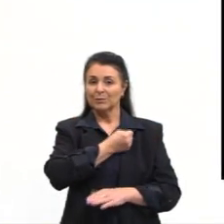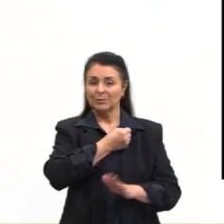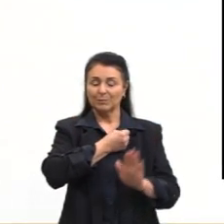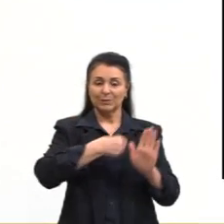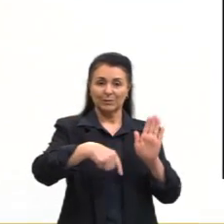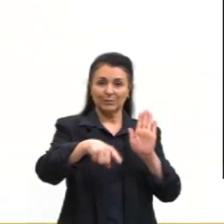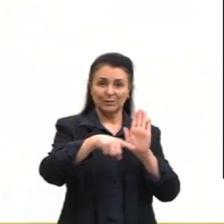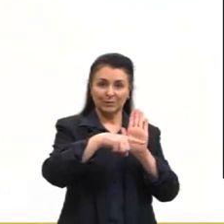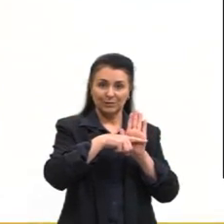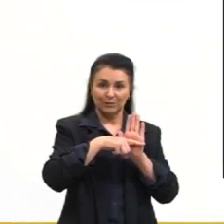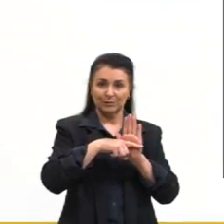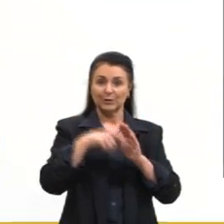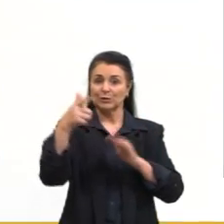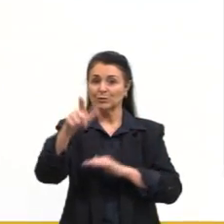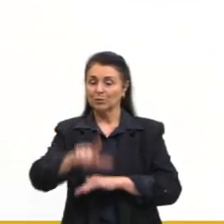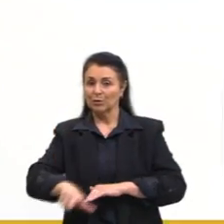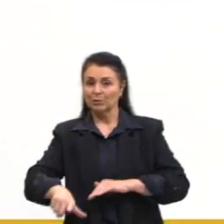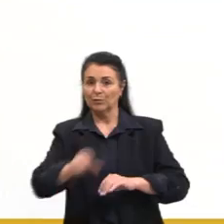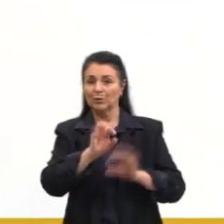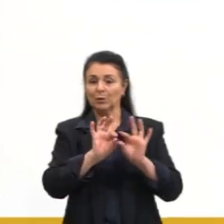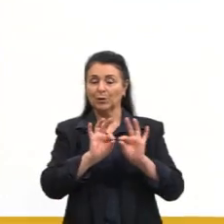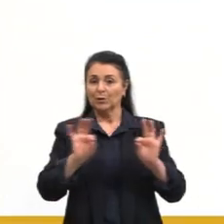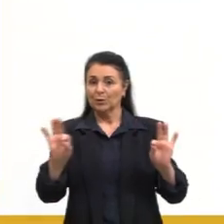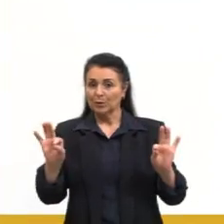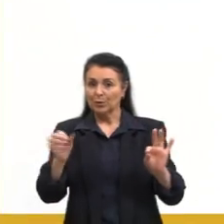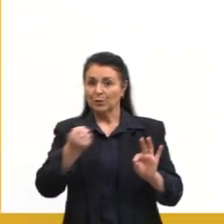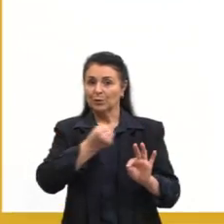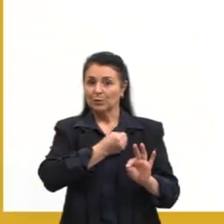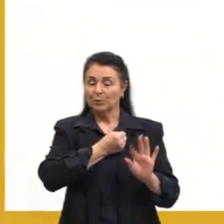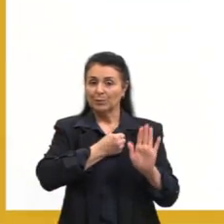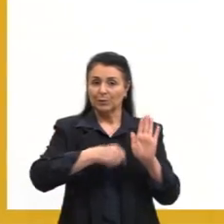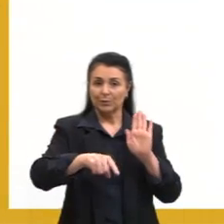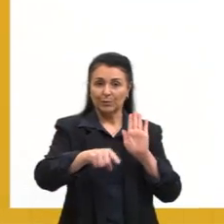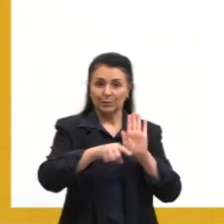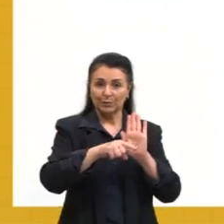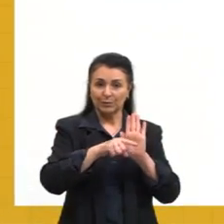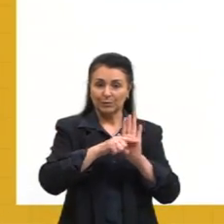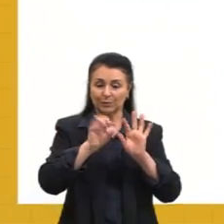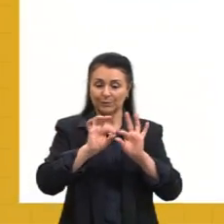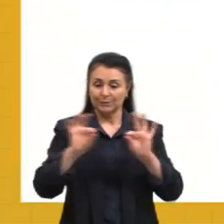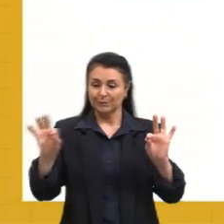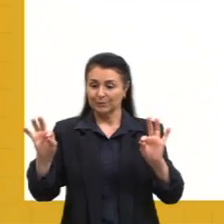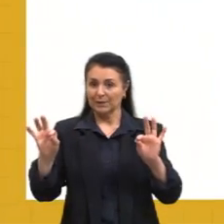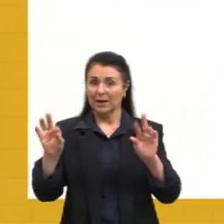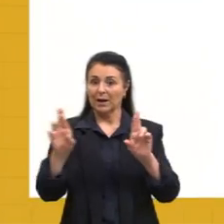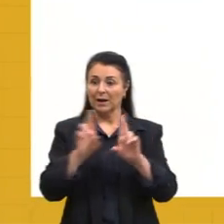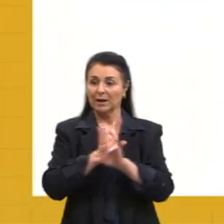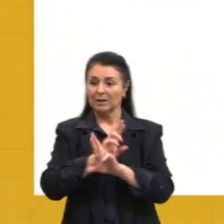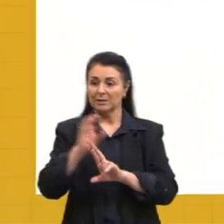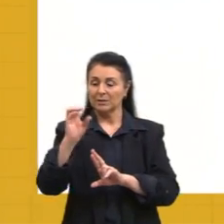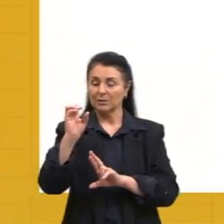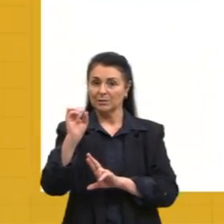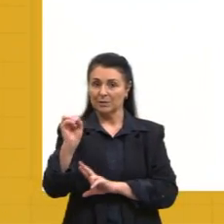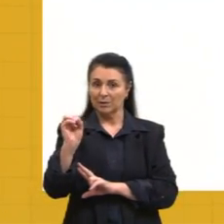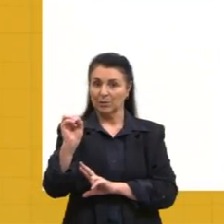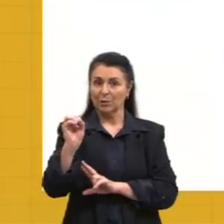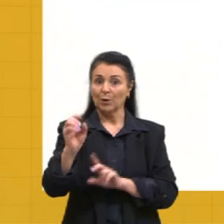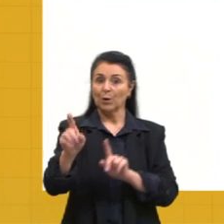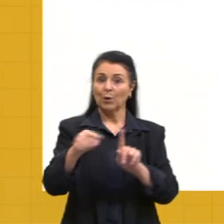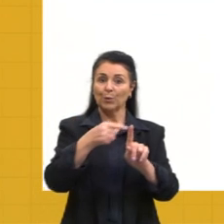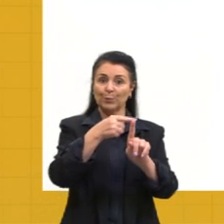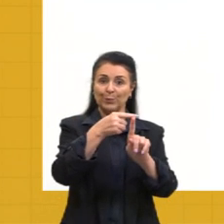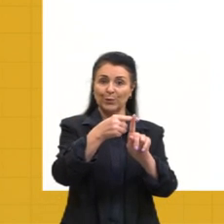Os números negativos na reta numérica são dispostos em relação ao zero, assim, os números positivos